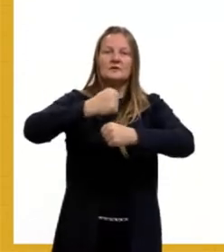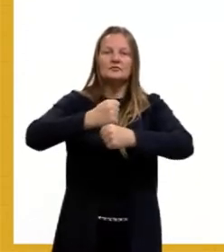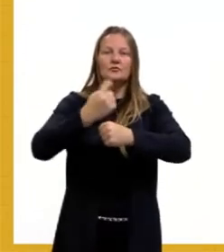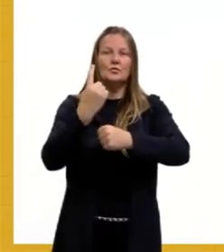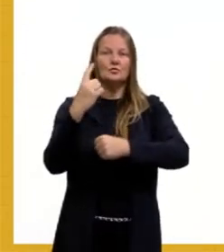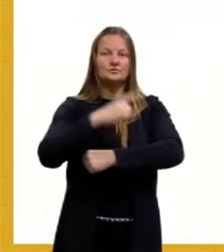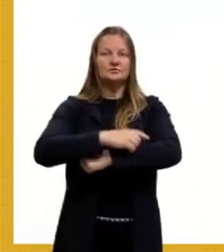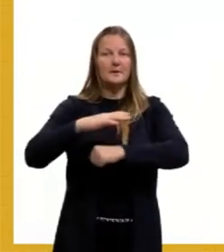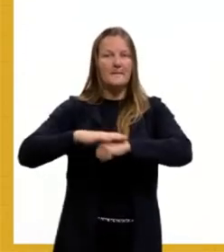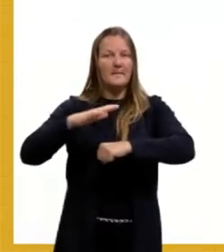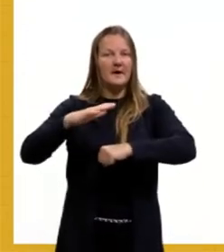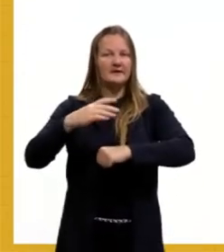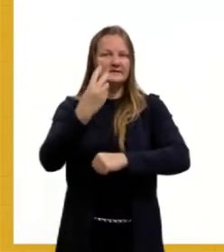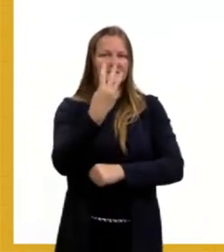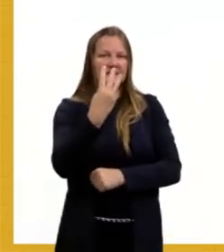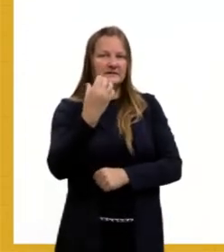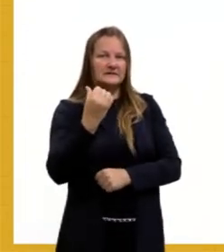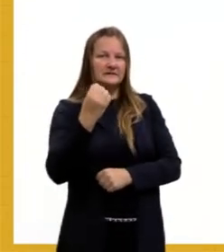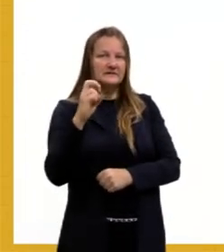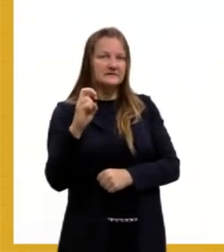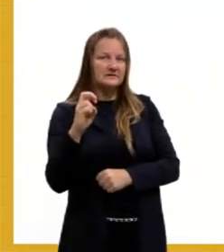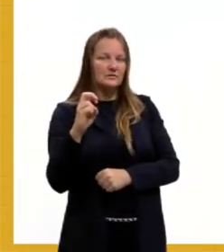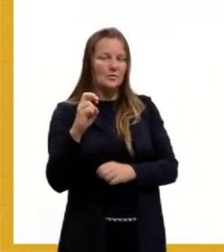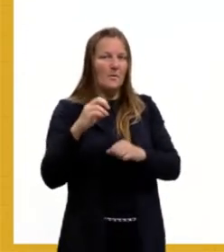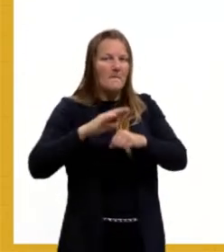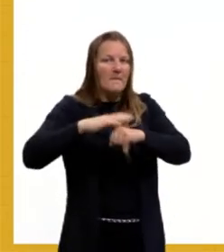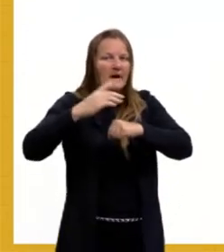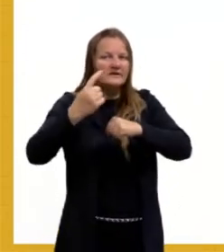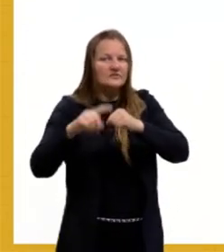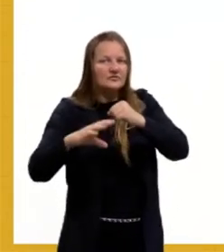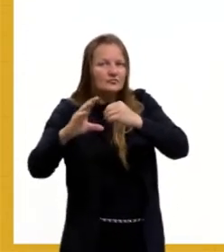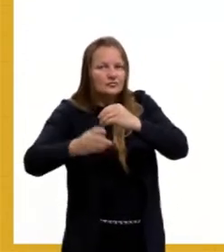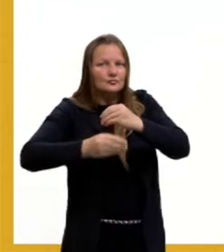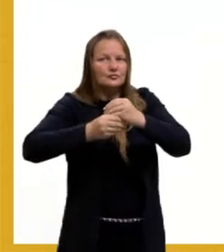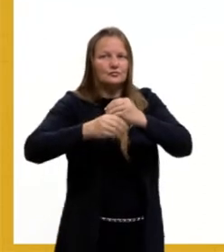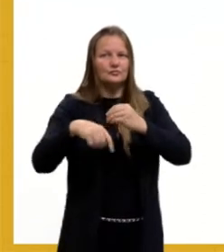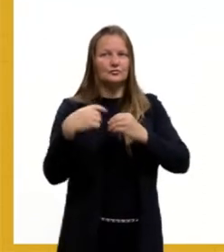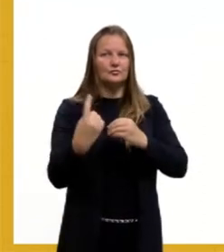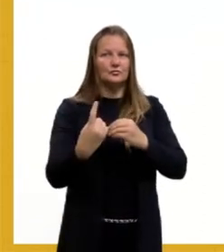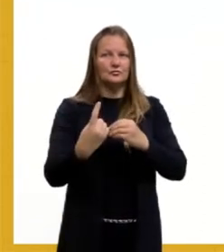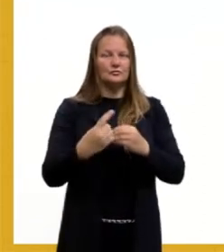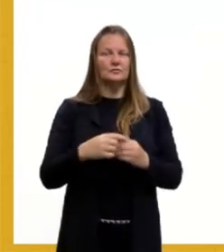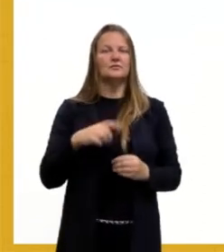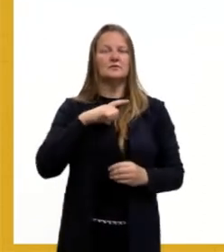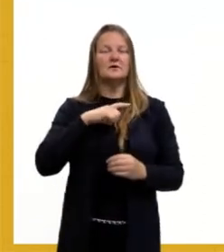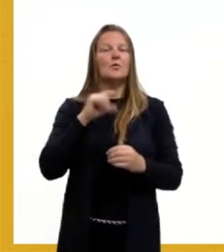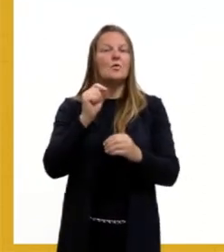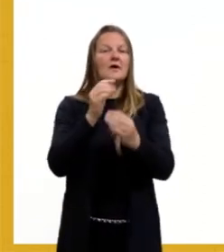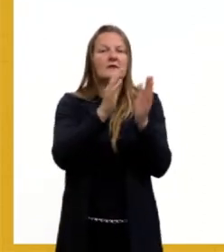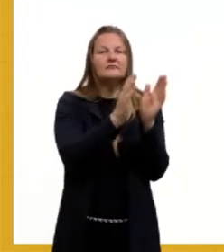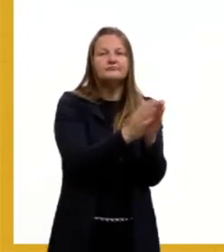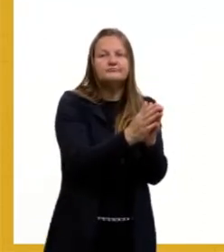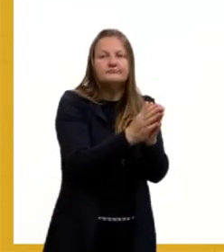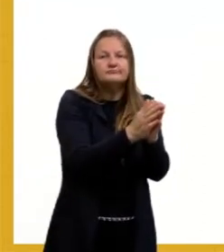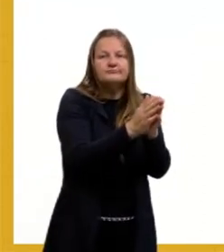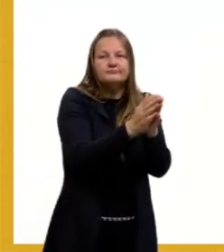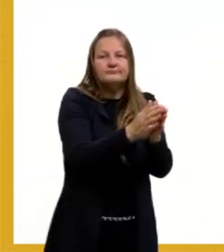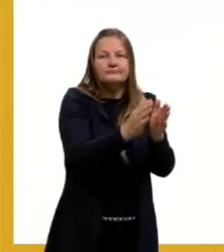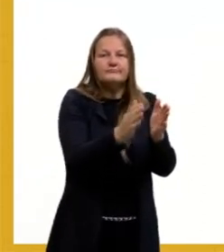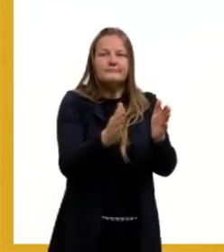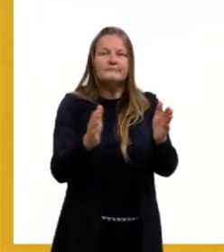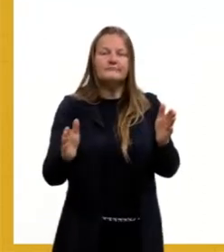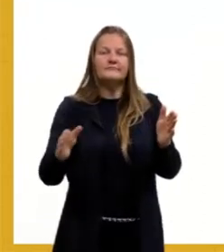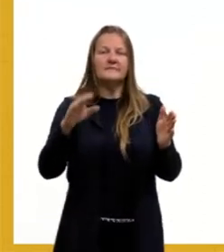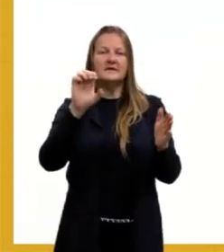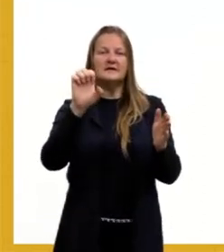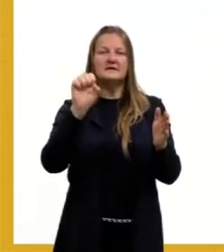dia a mais, certo, e aí a gente consegue descontar. Resultado direto, as estações do ano, então, o movimento de rotação